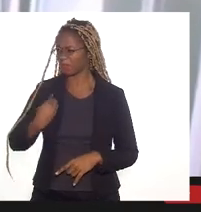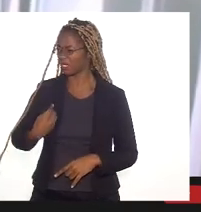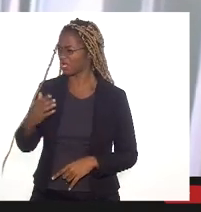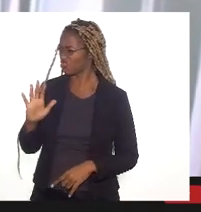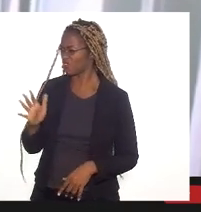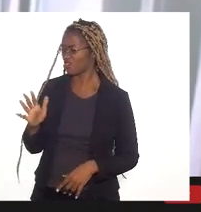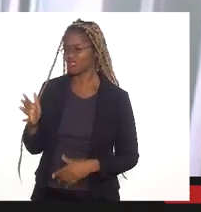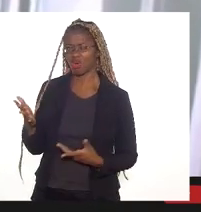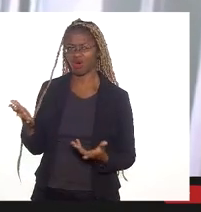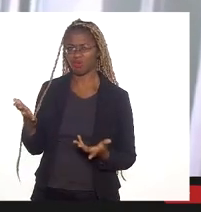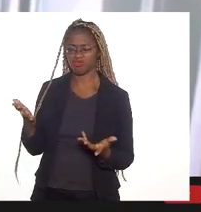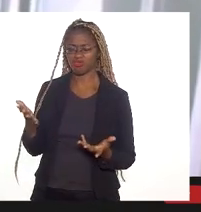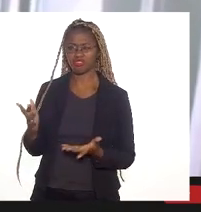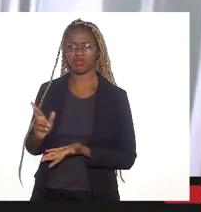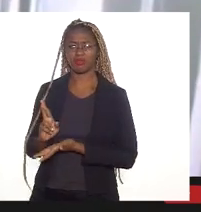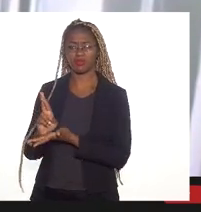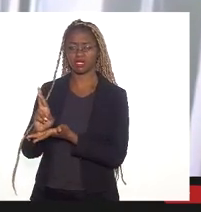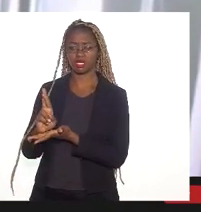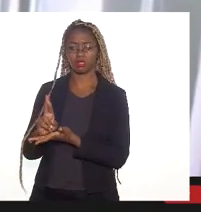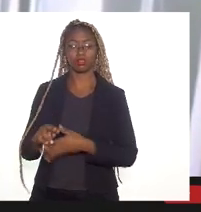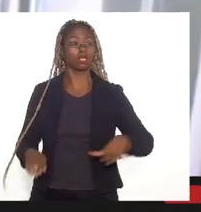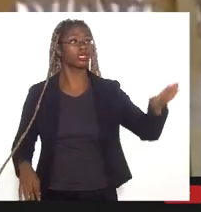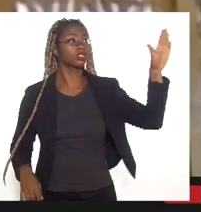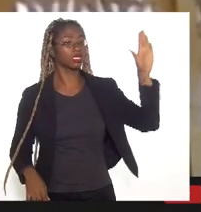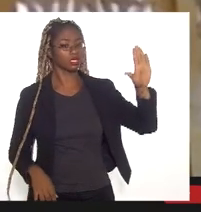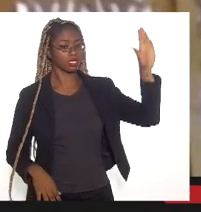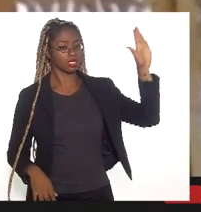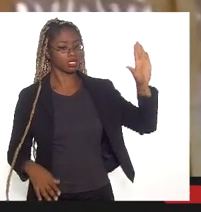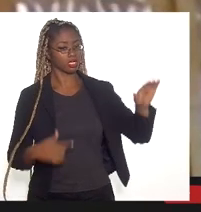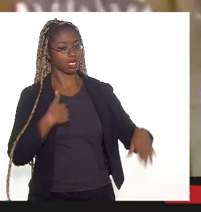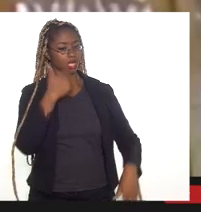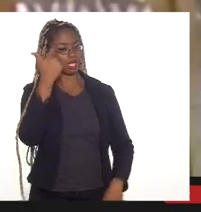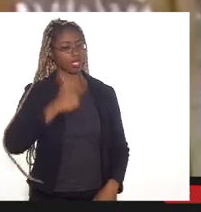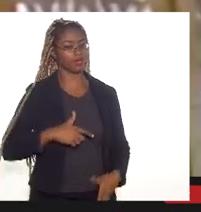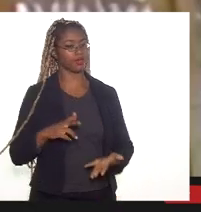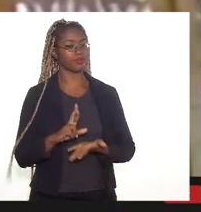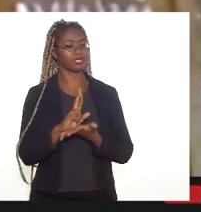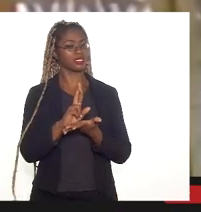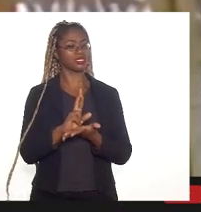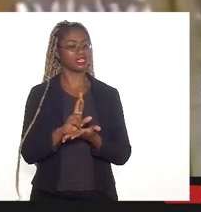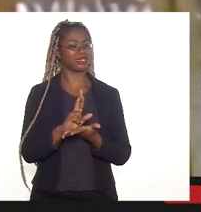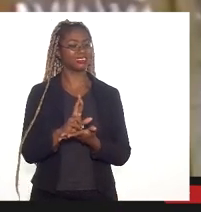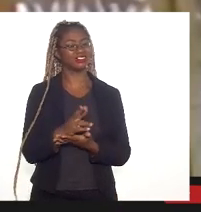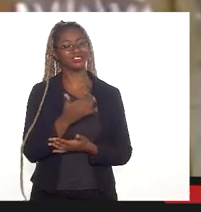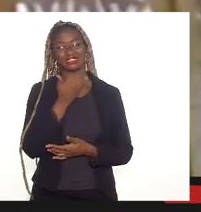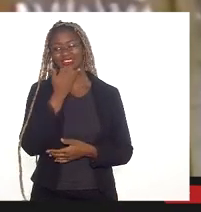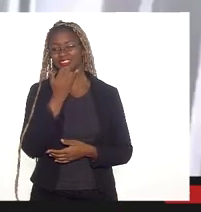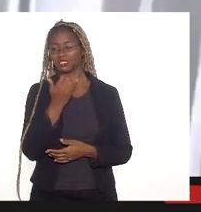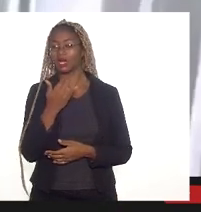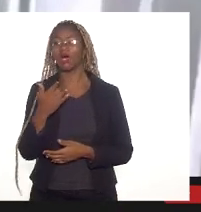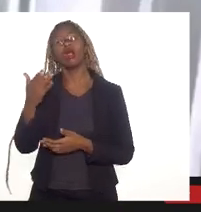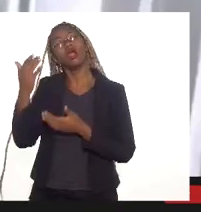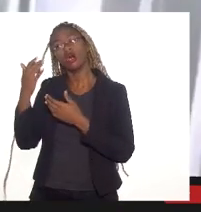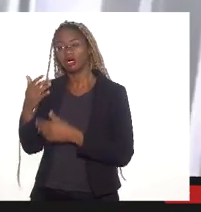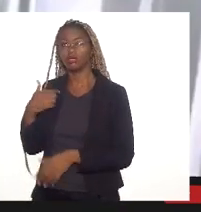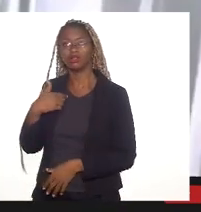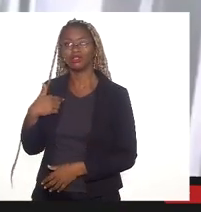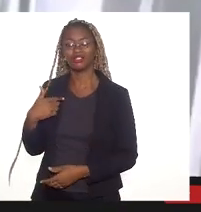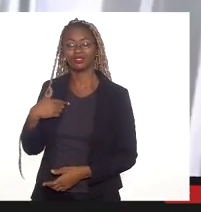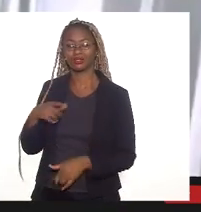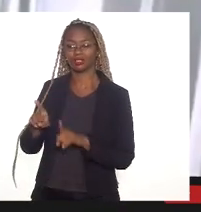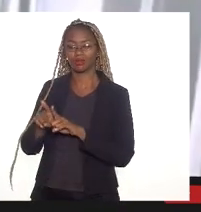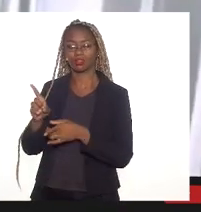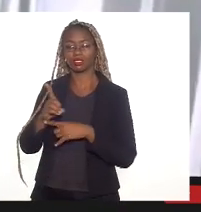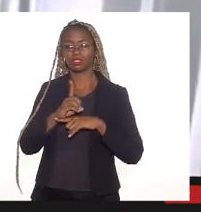representaria a Defensoria. Eu represento a Defensoria. Obrigada, deputado. Obrigado. A doutora Alessandra Bentes, a Defensora